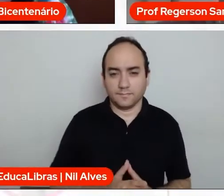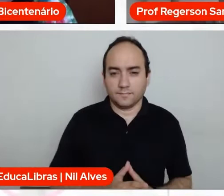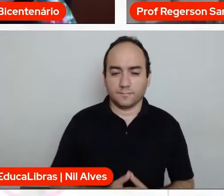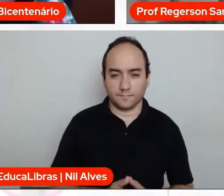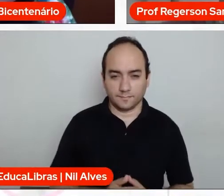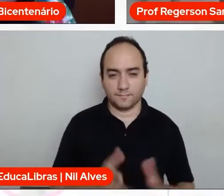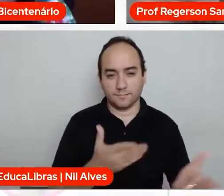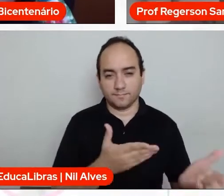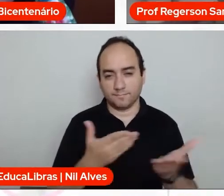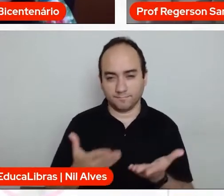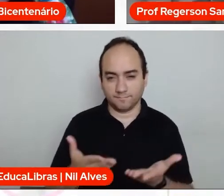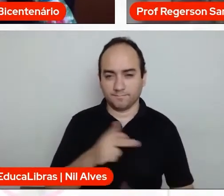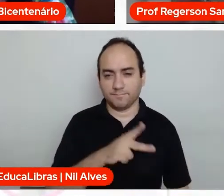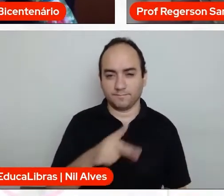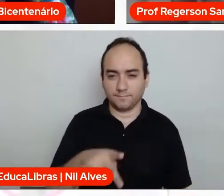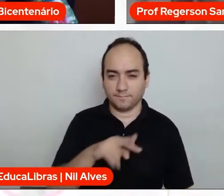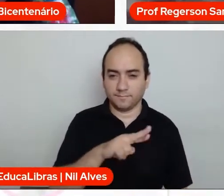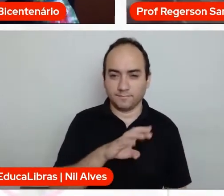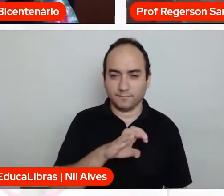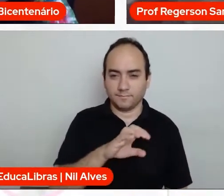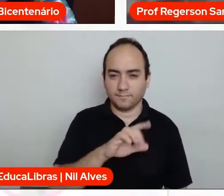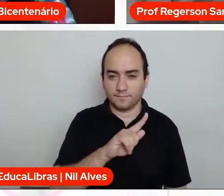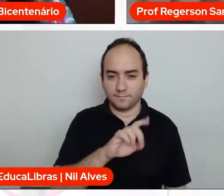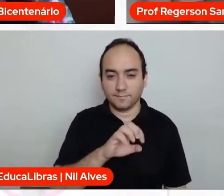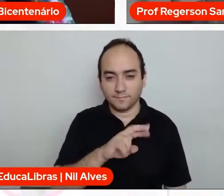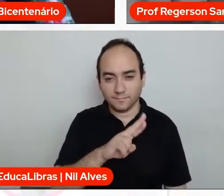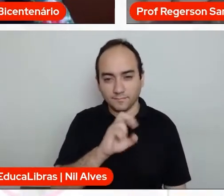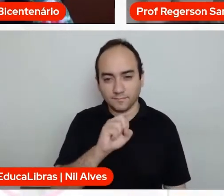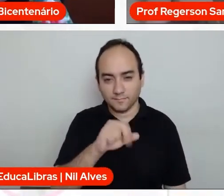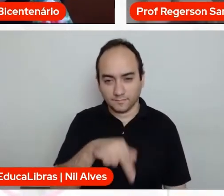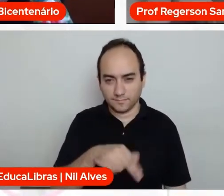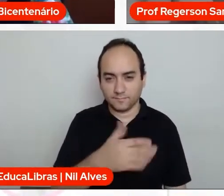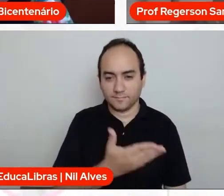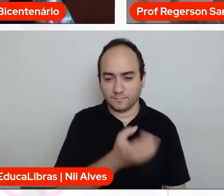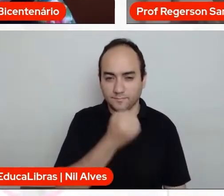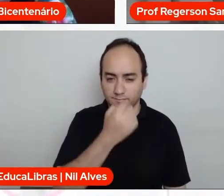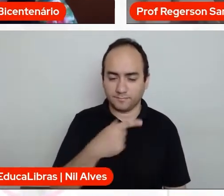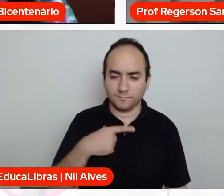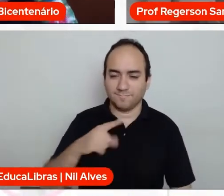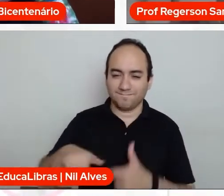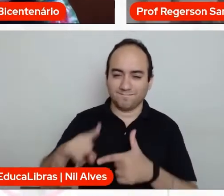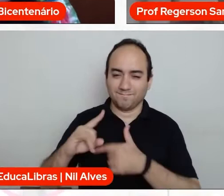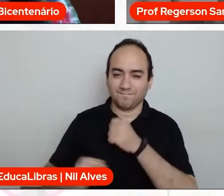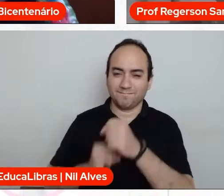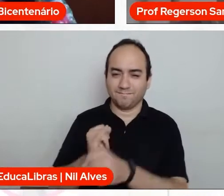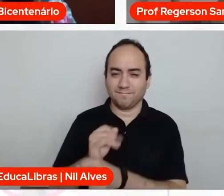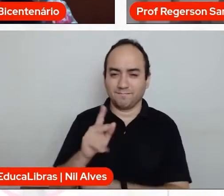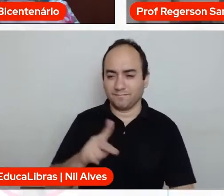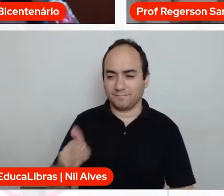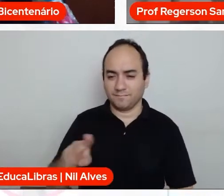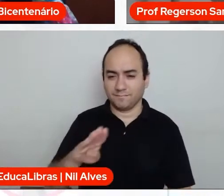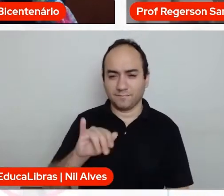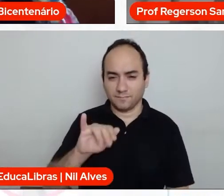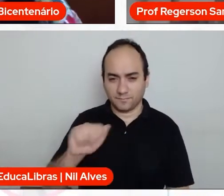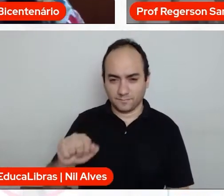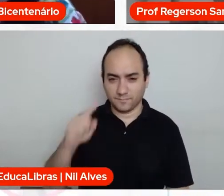Seja bem-vindo, professor Regerson. Né? Porque a conexão da Bia não está muito boa, né? A gente